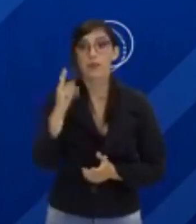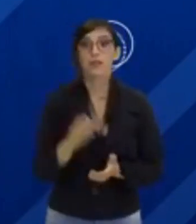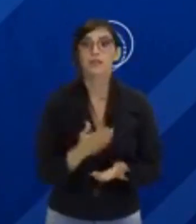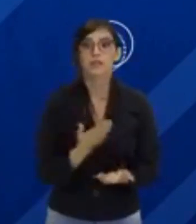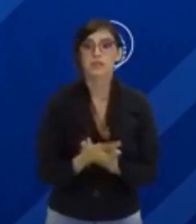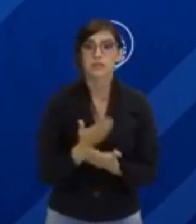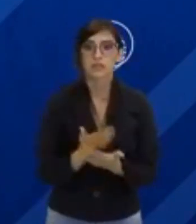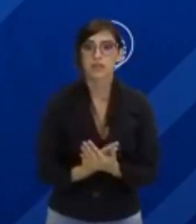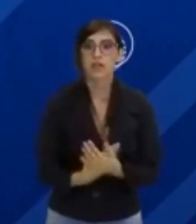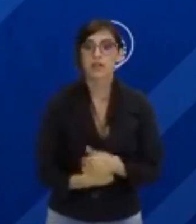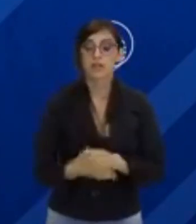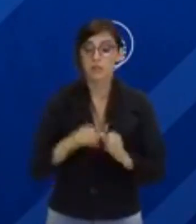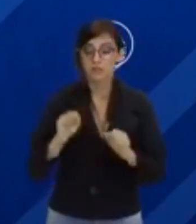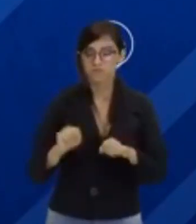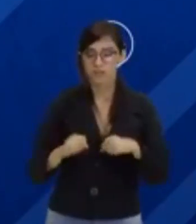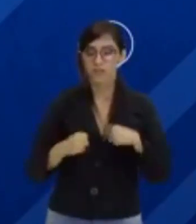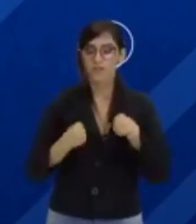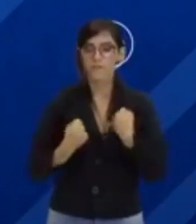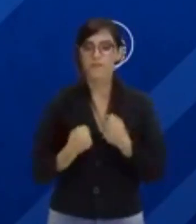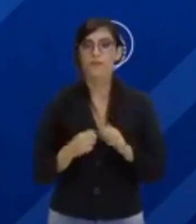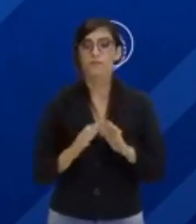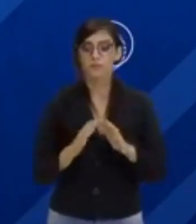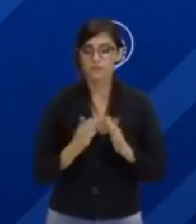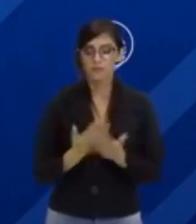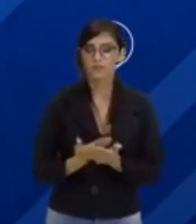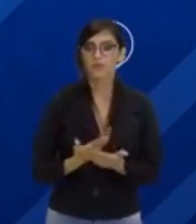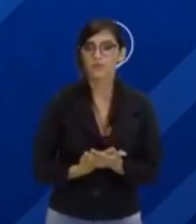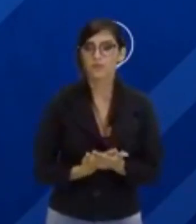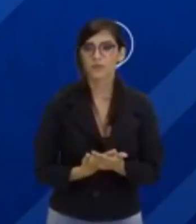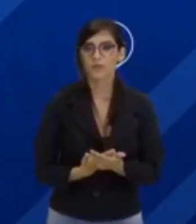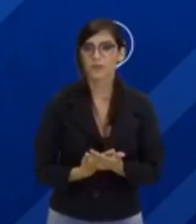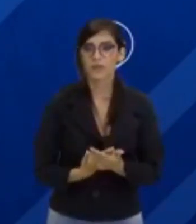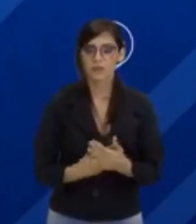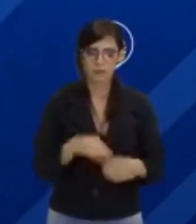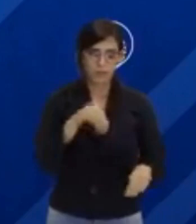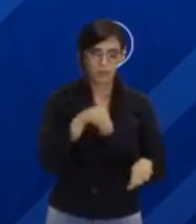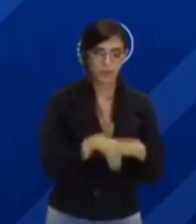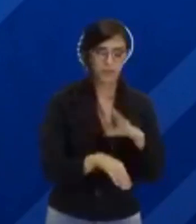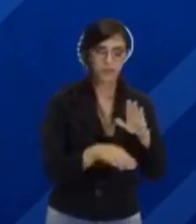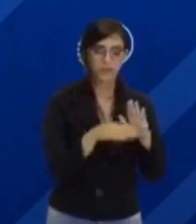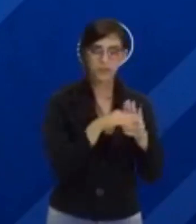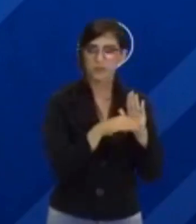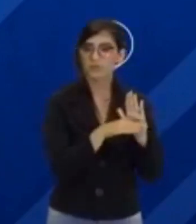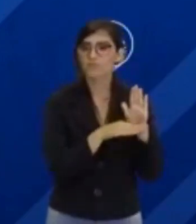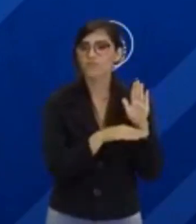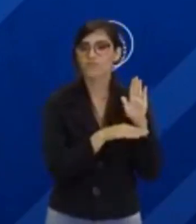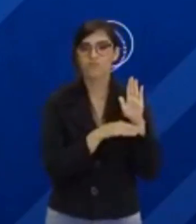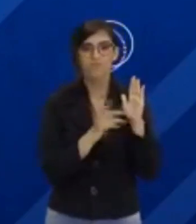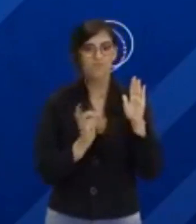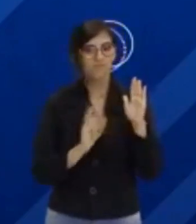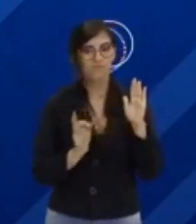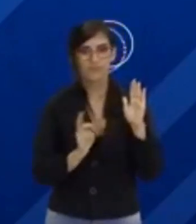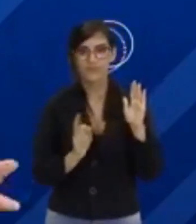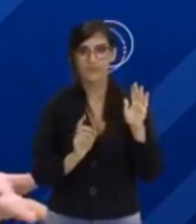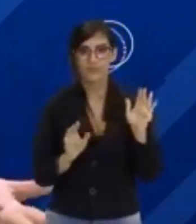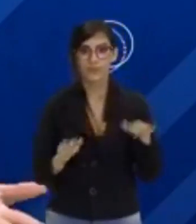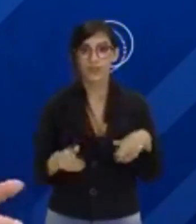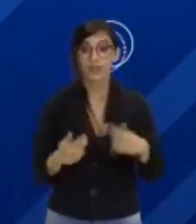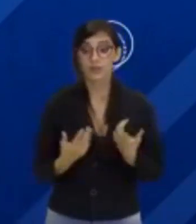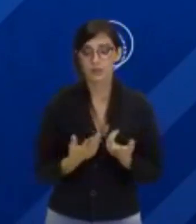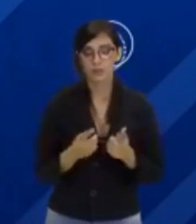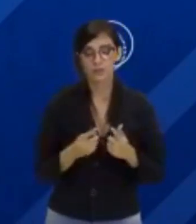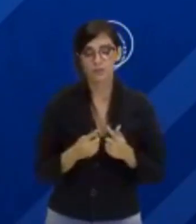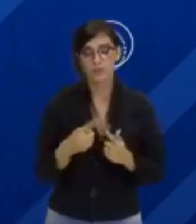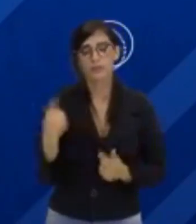aulas são consideradas reforço escolar. Não serão computadas como o conteúdo do currículo escolar de vocês. Nós